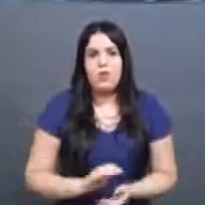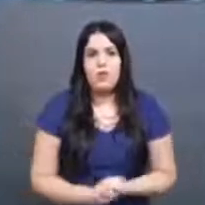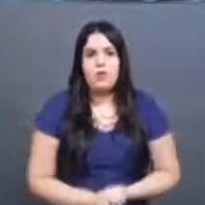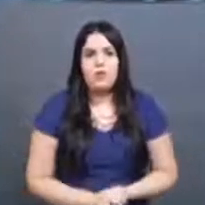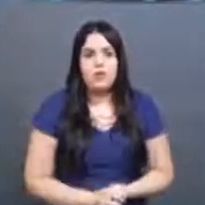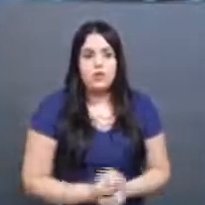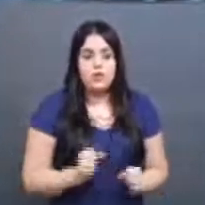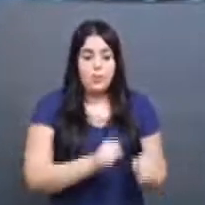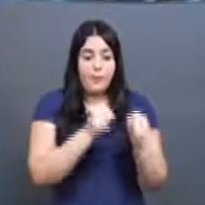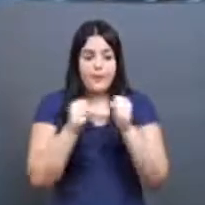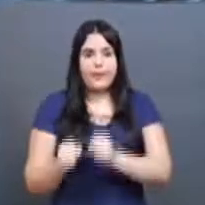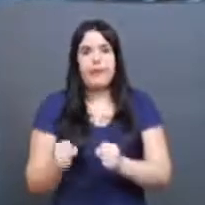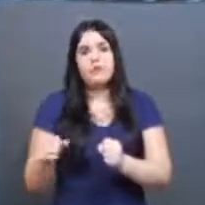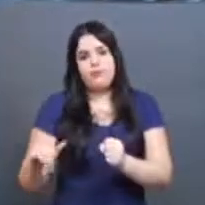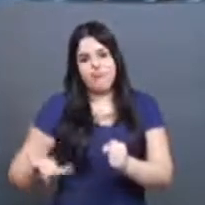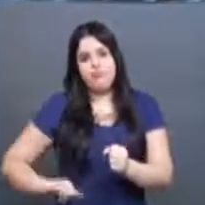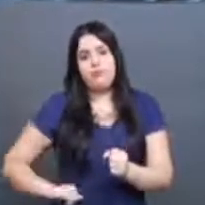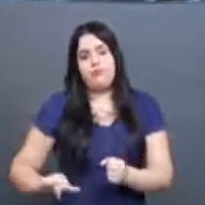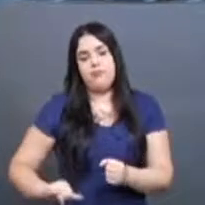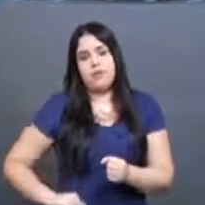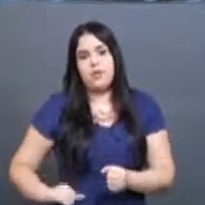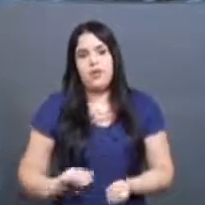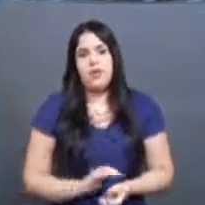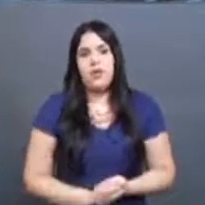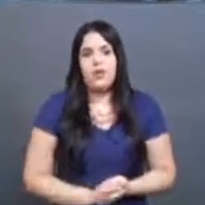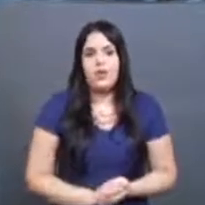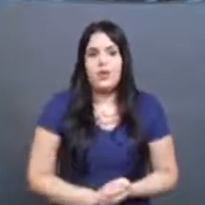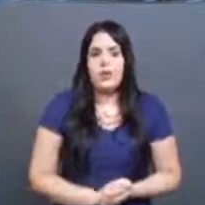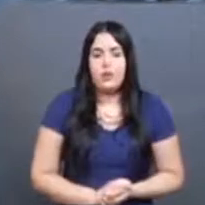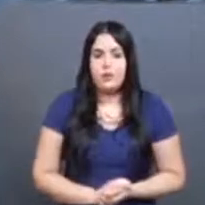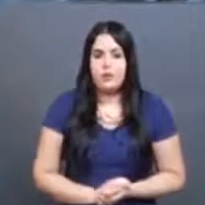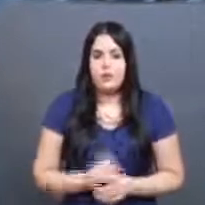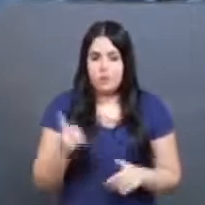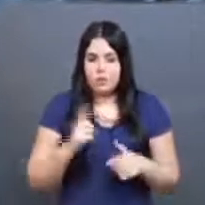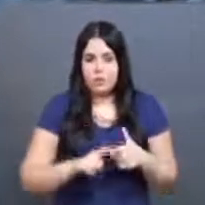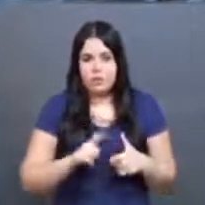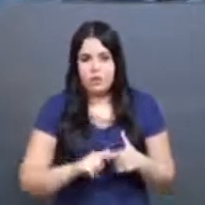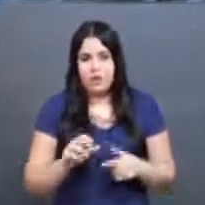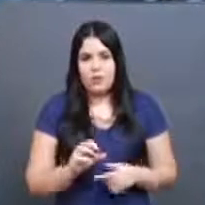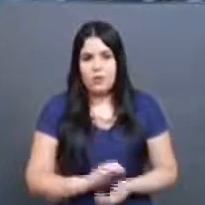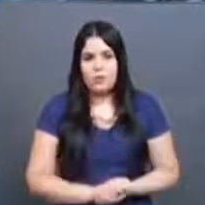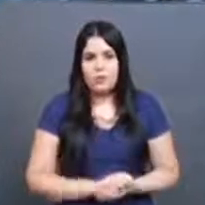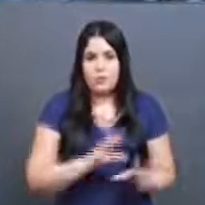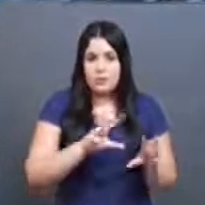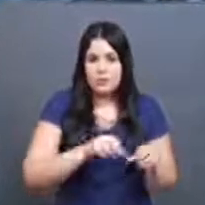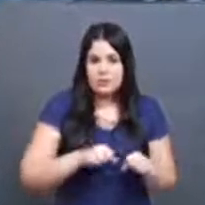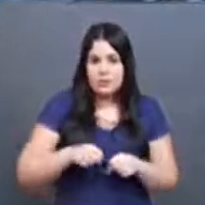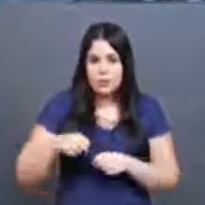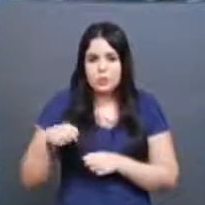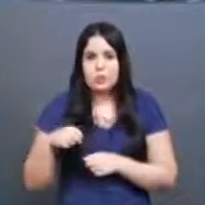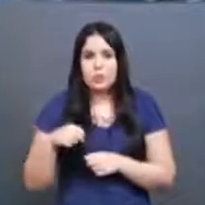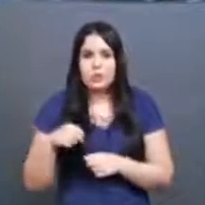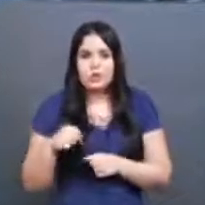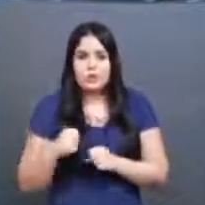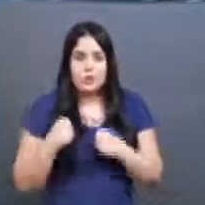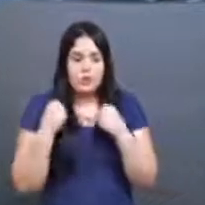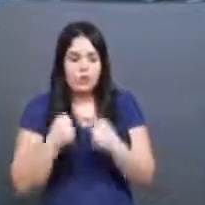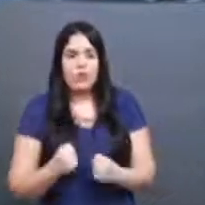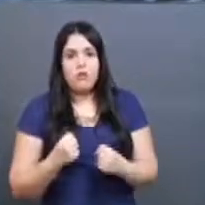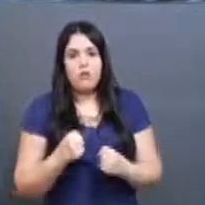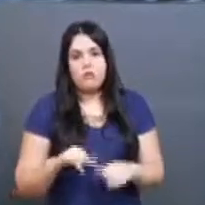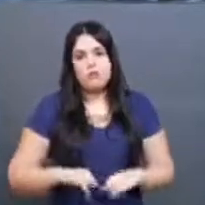dia, elas não acabem sofrendo relações mais assimétricas, ou seja, as mais puxadas para um lado de uma pessoa que detém esse poder.